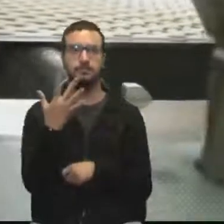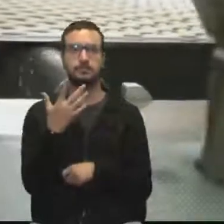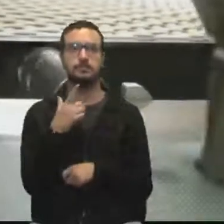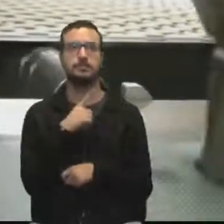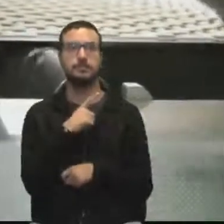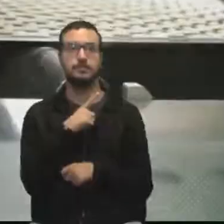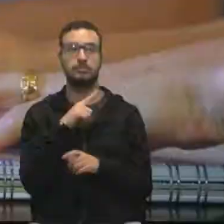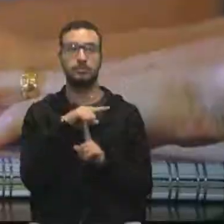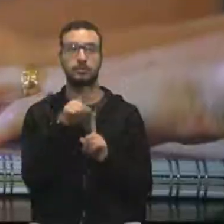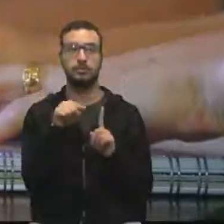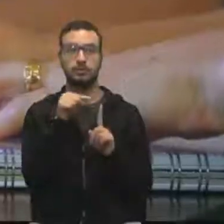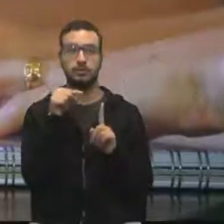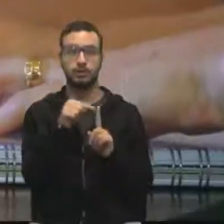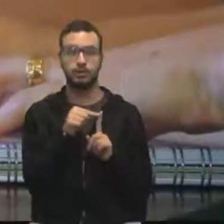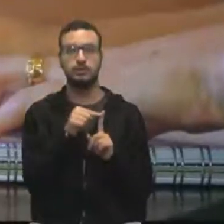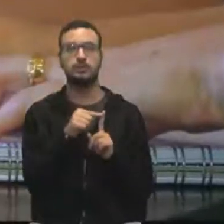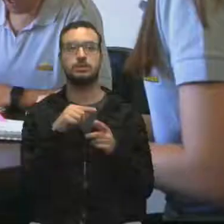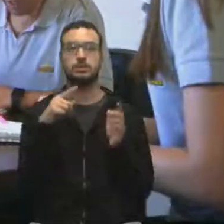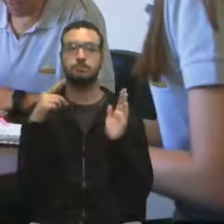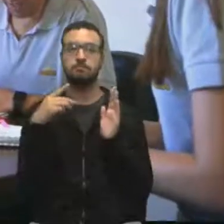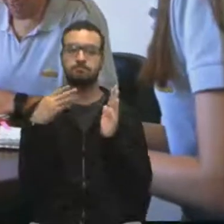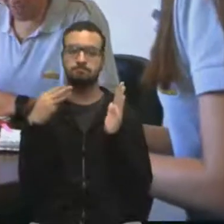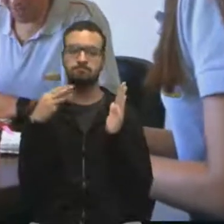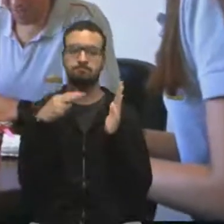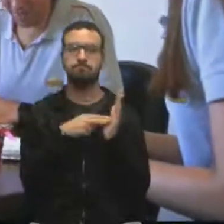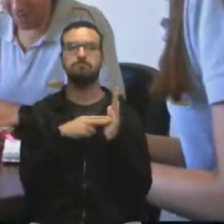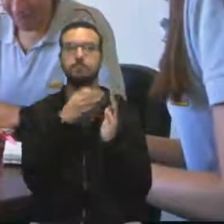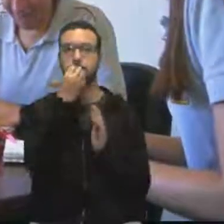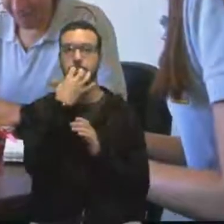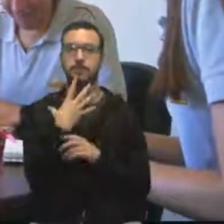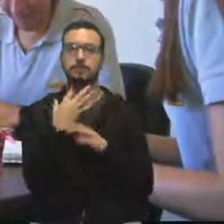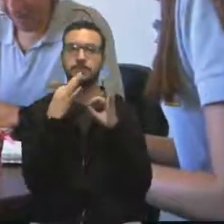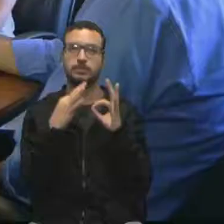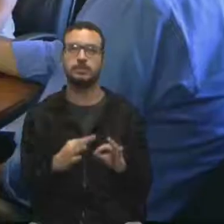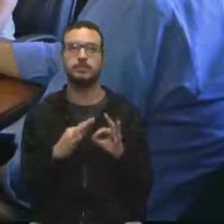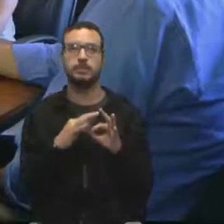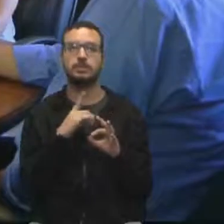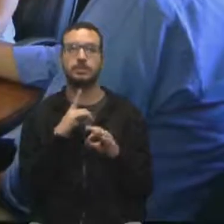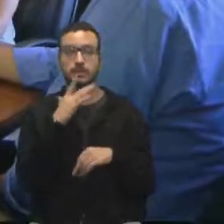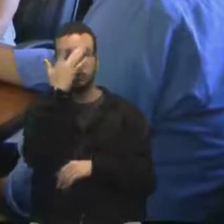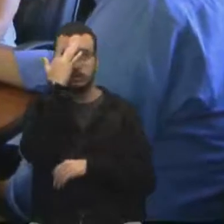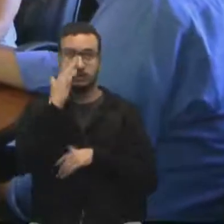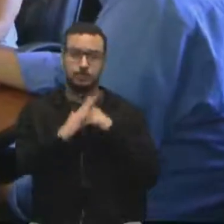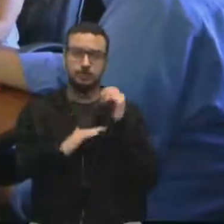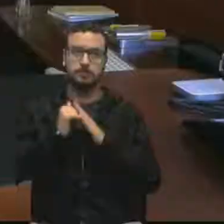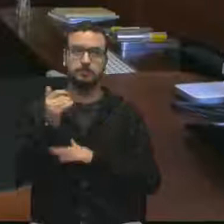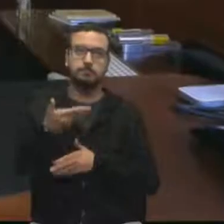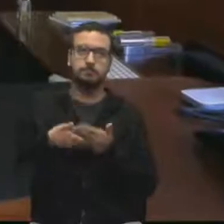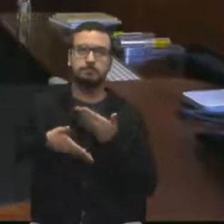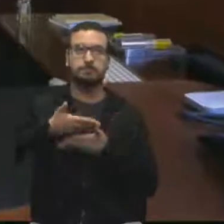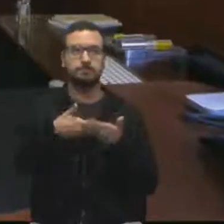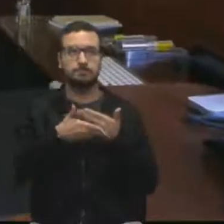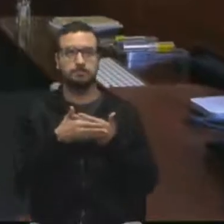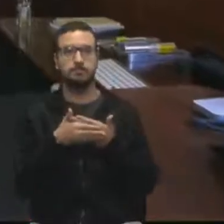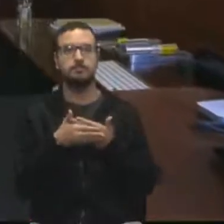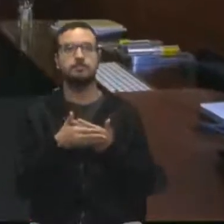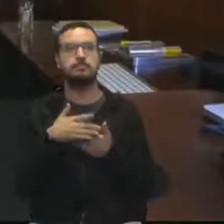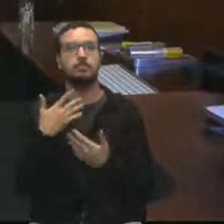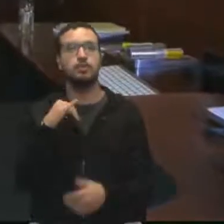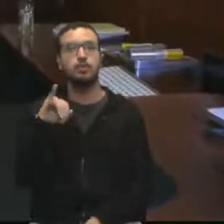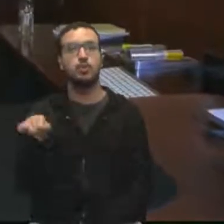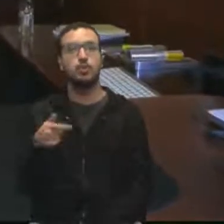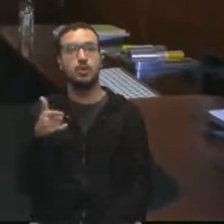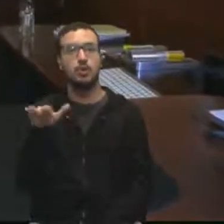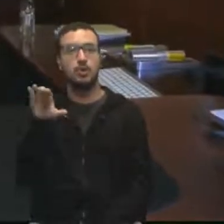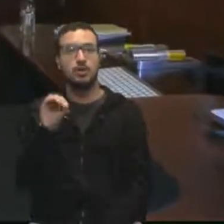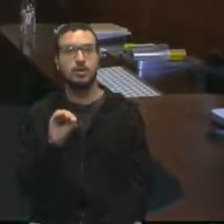e metas bem especificados e com equipe formada por pessoas que tenham envolvimento com ele. João reforça esta